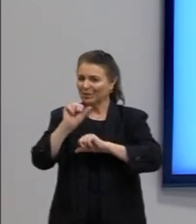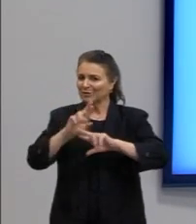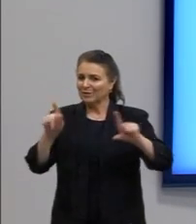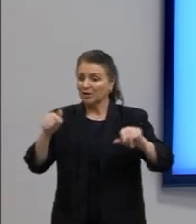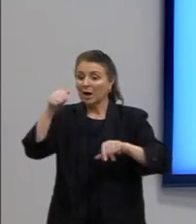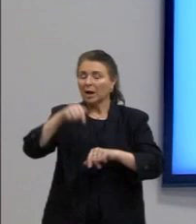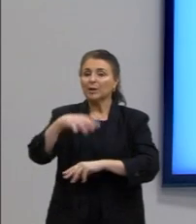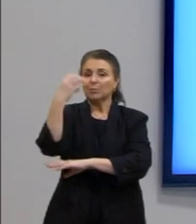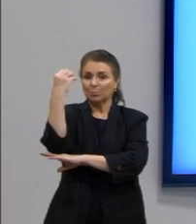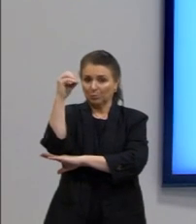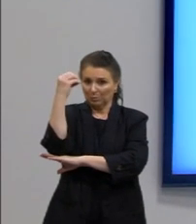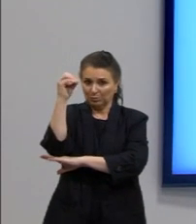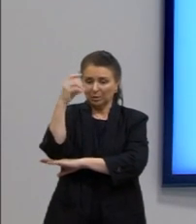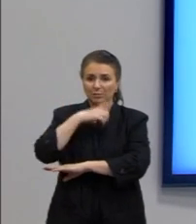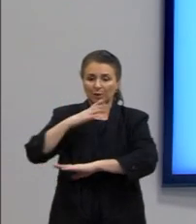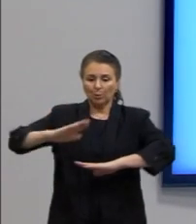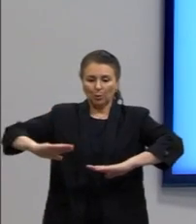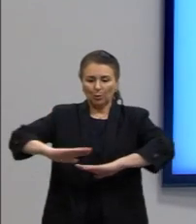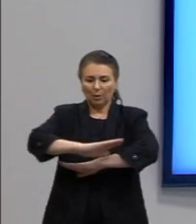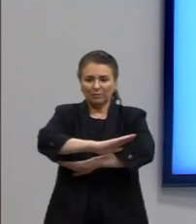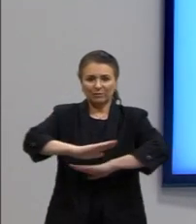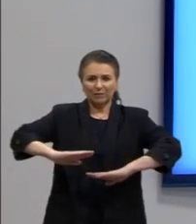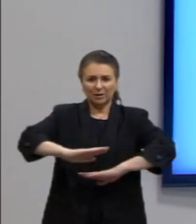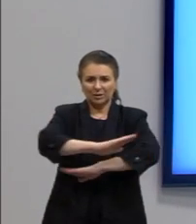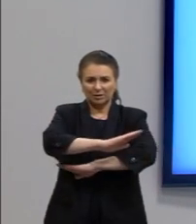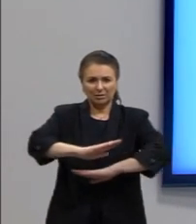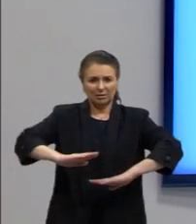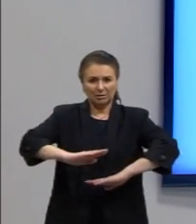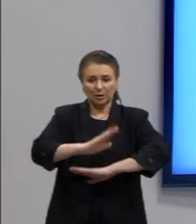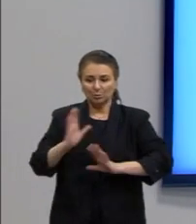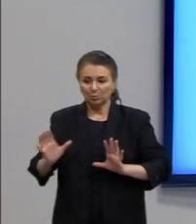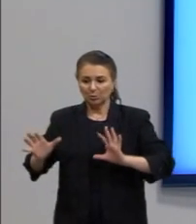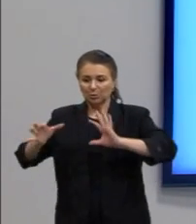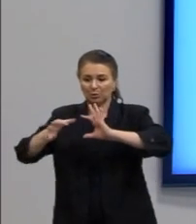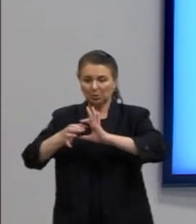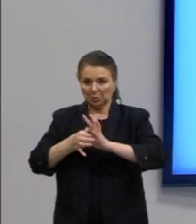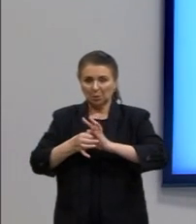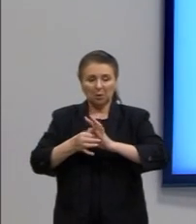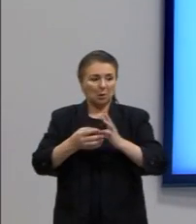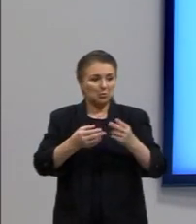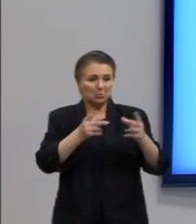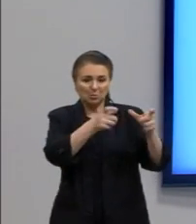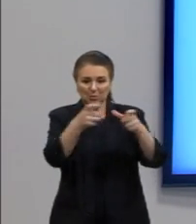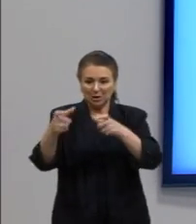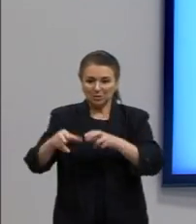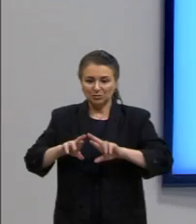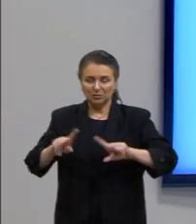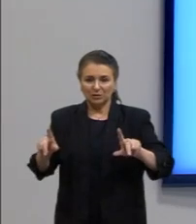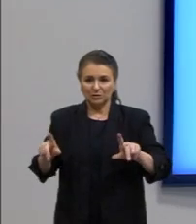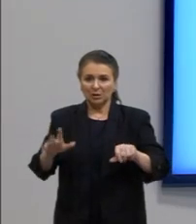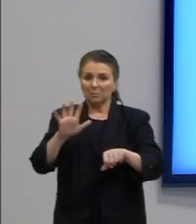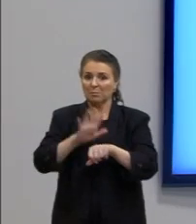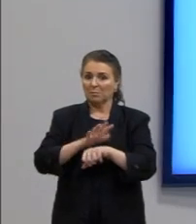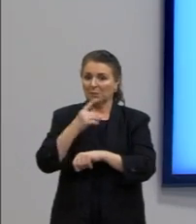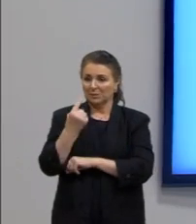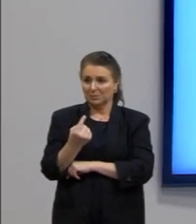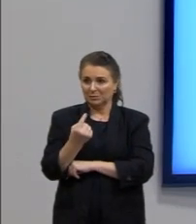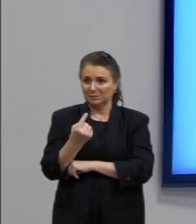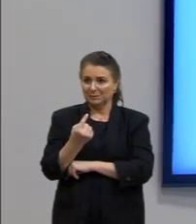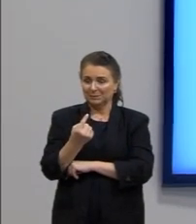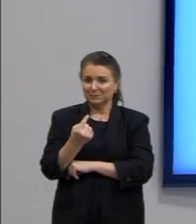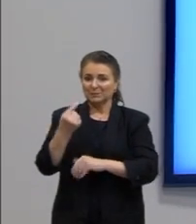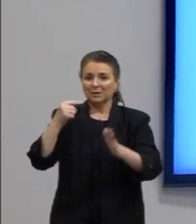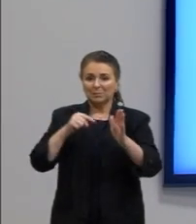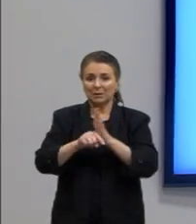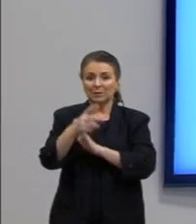criação de algumas avenidas que interligam em pouco tempo. Vamos passar mais uma? Olha lá,